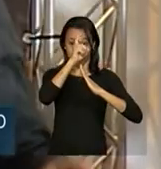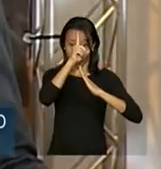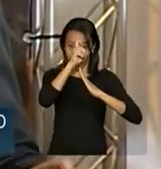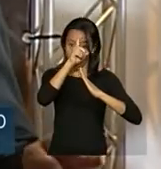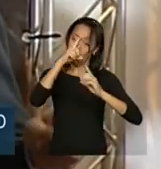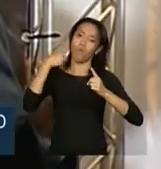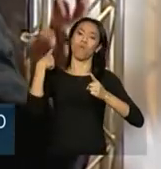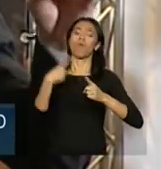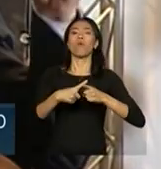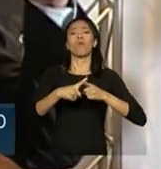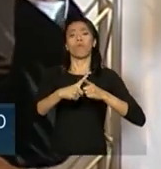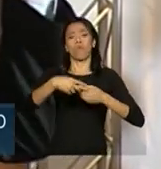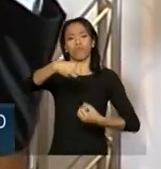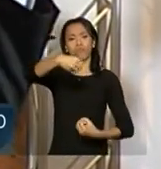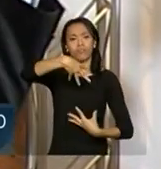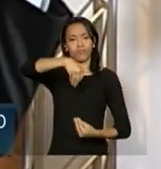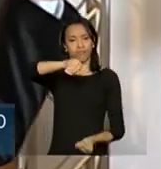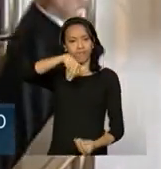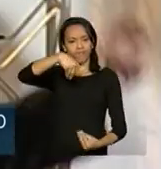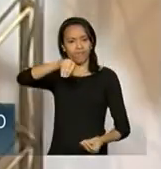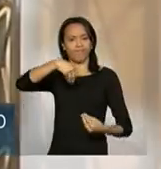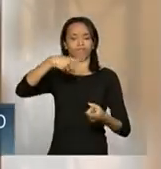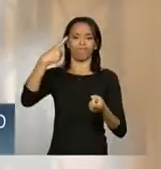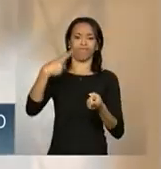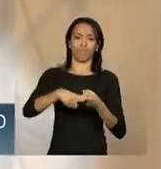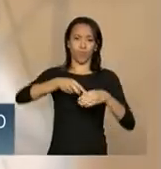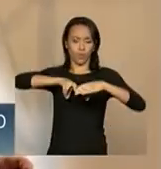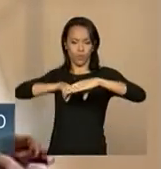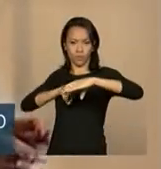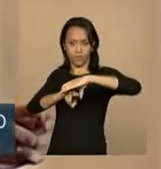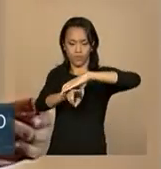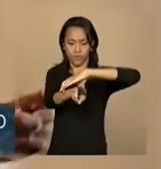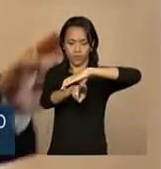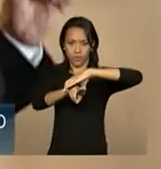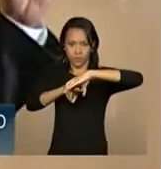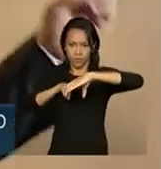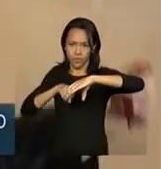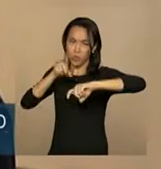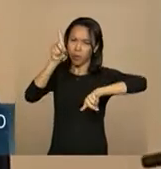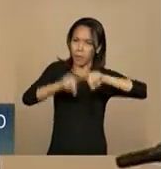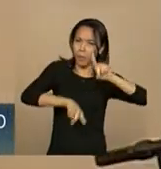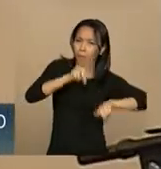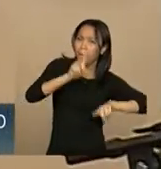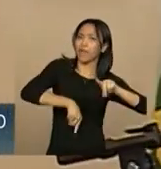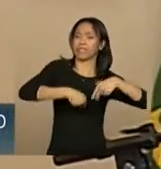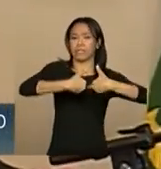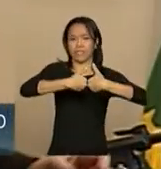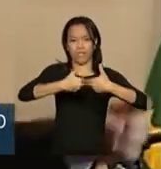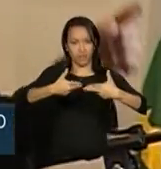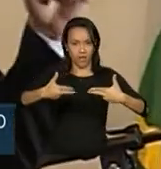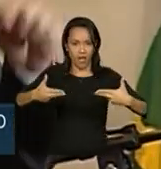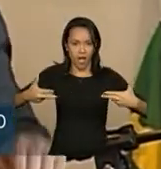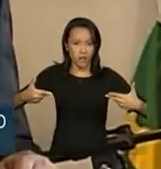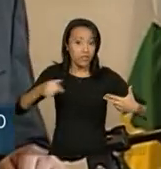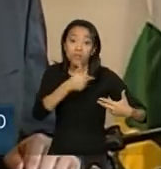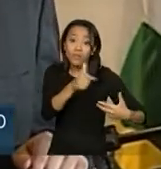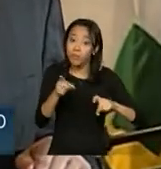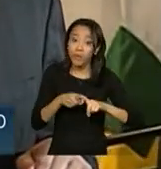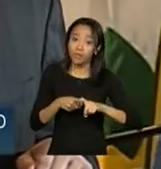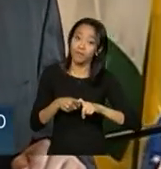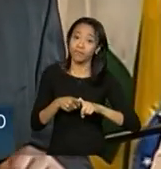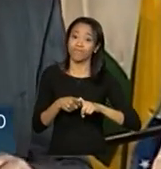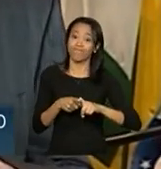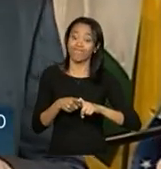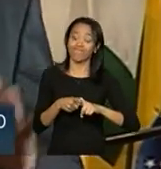tomógrafo, com ressonância magnética, com cintilografia, sem médico,